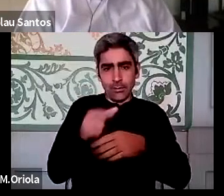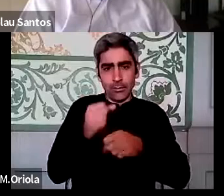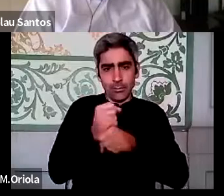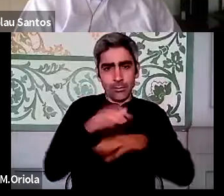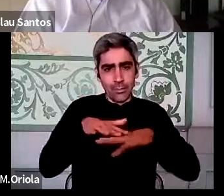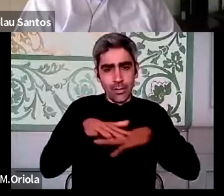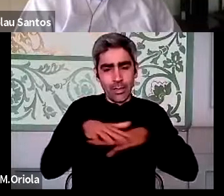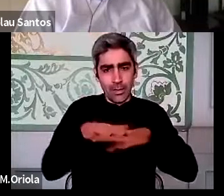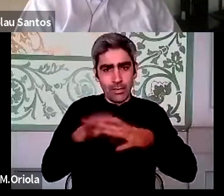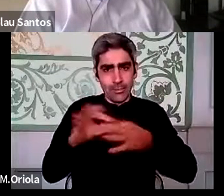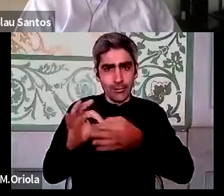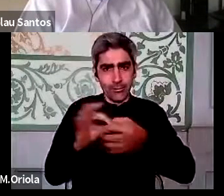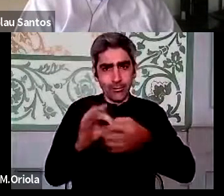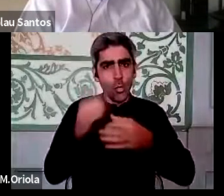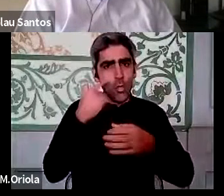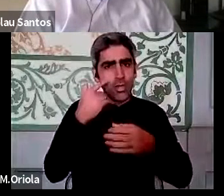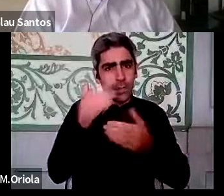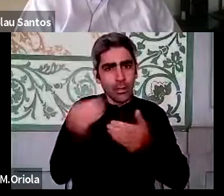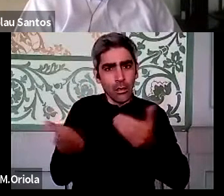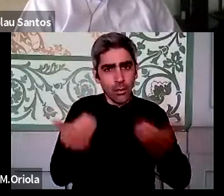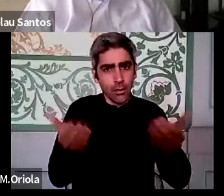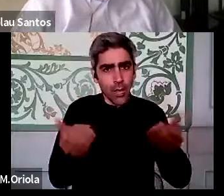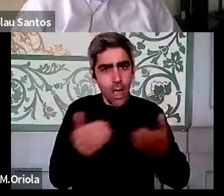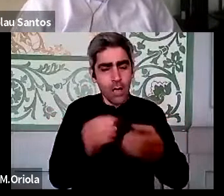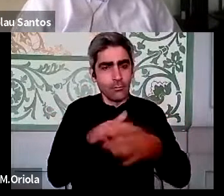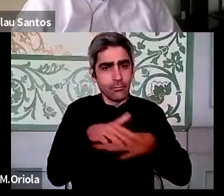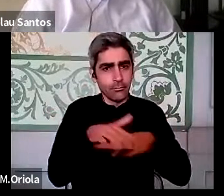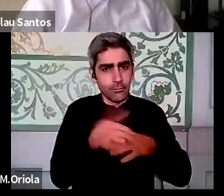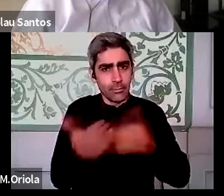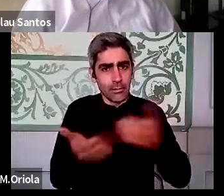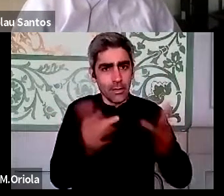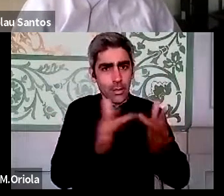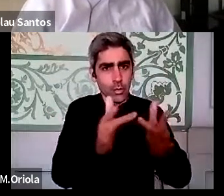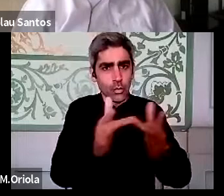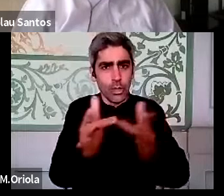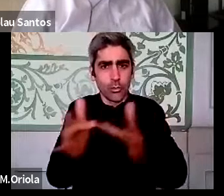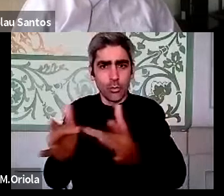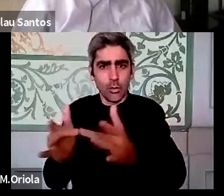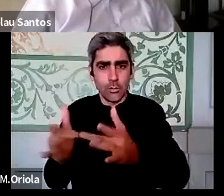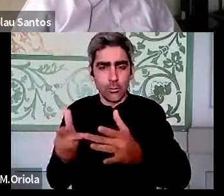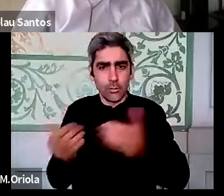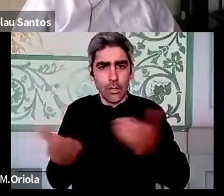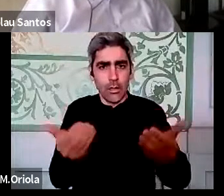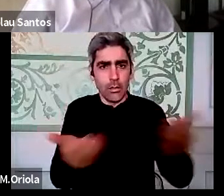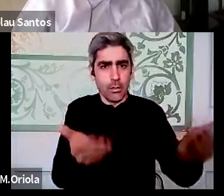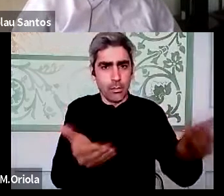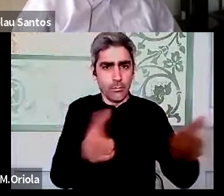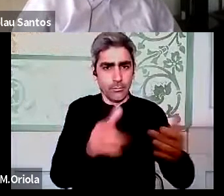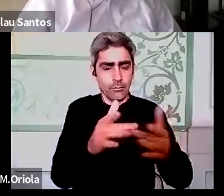redes de conhecimento que depois vão gerando estes contactos e estes